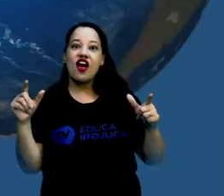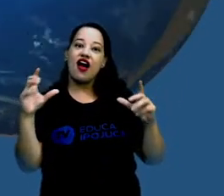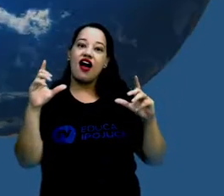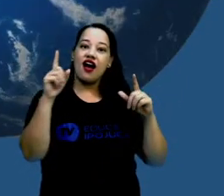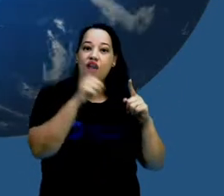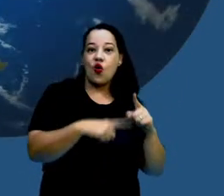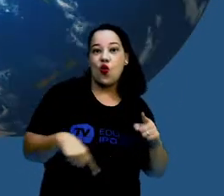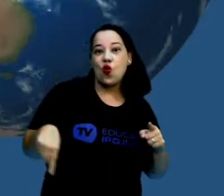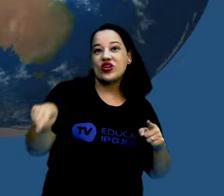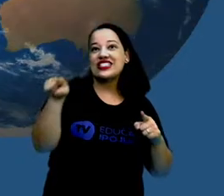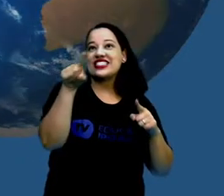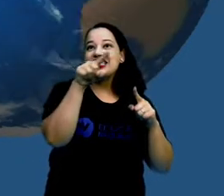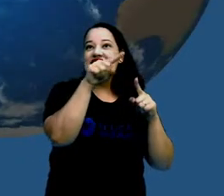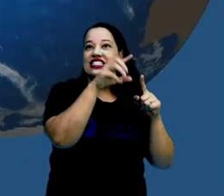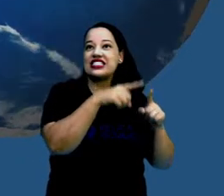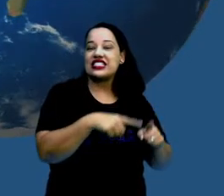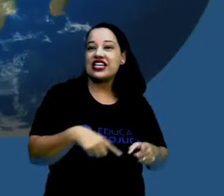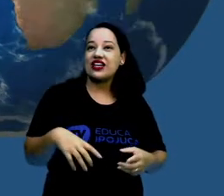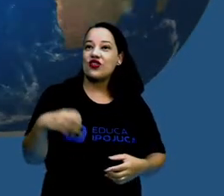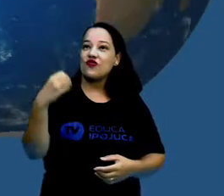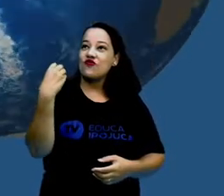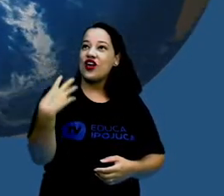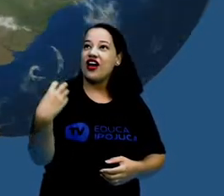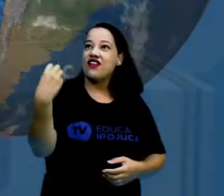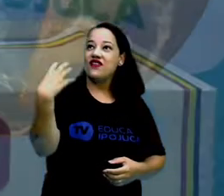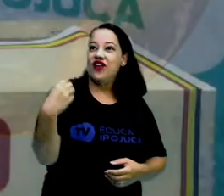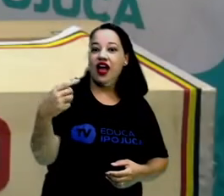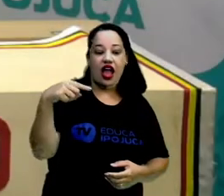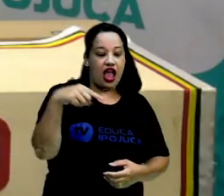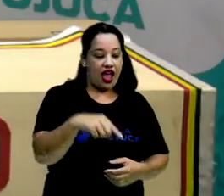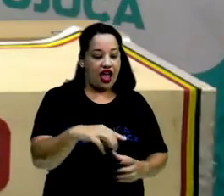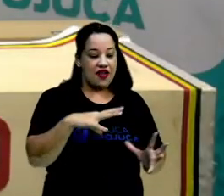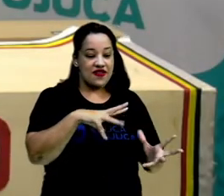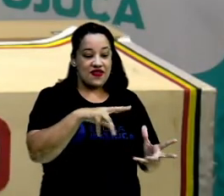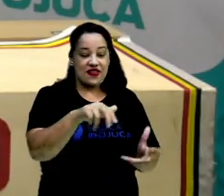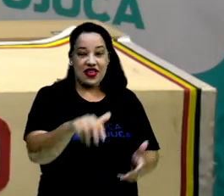do planeta Terra foi o que mais amou.